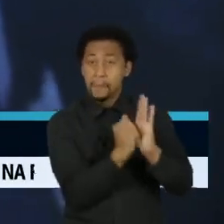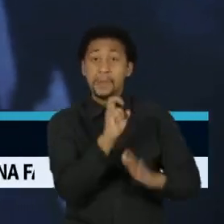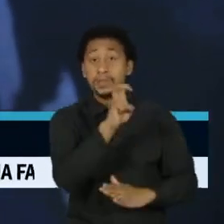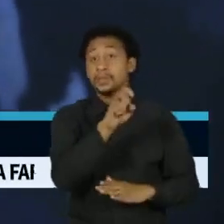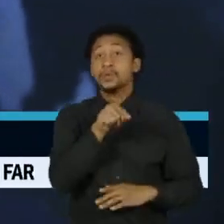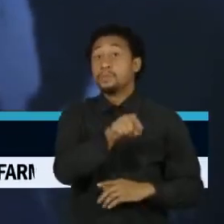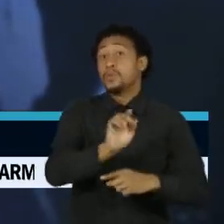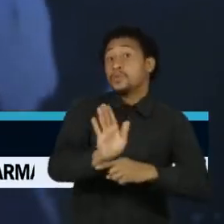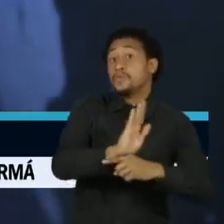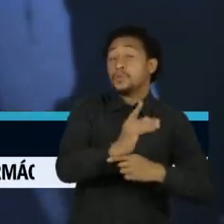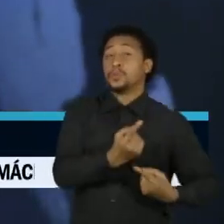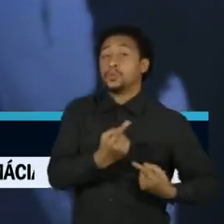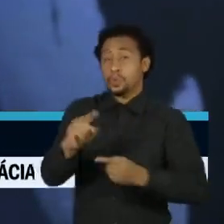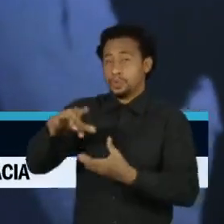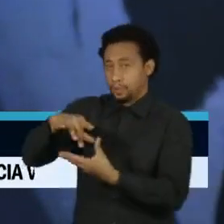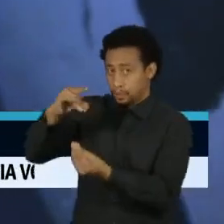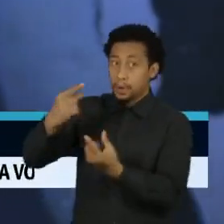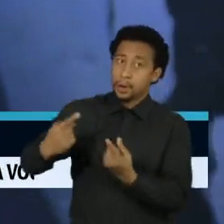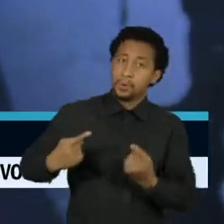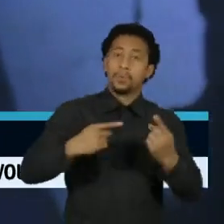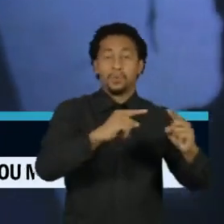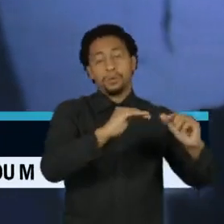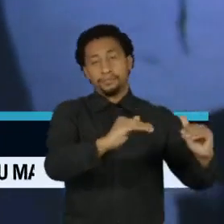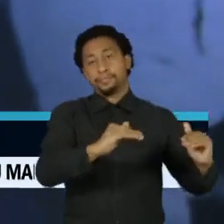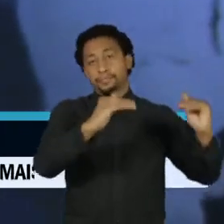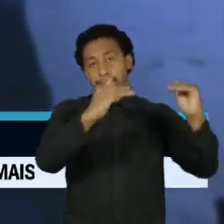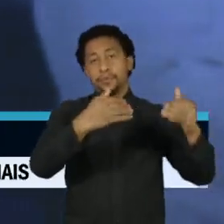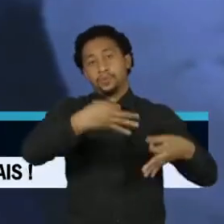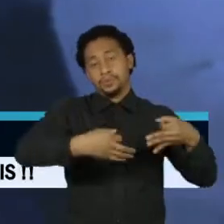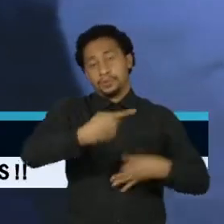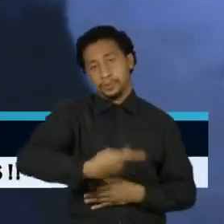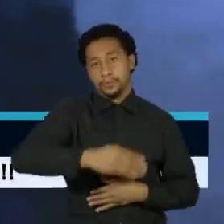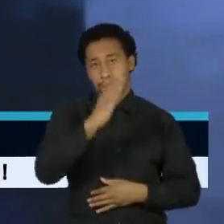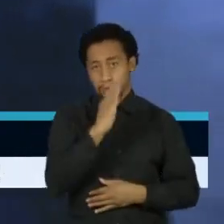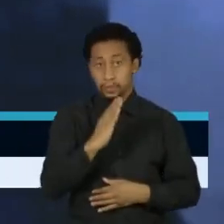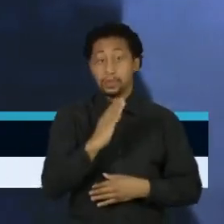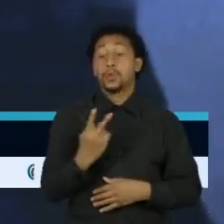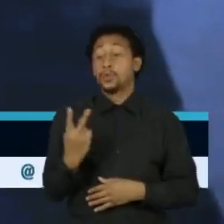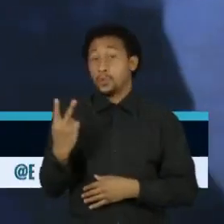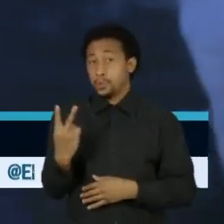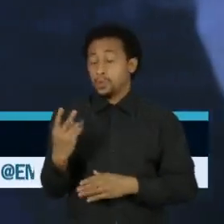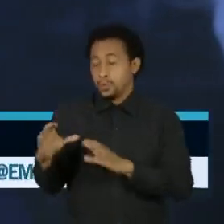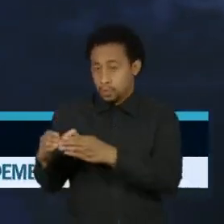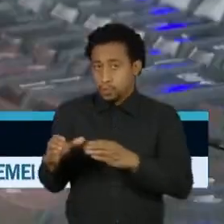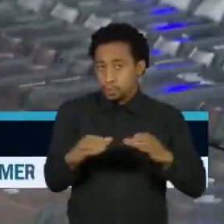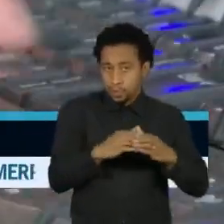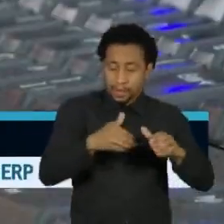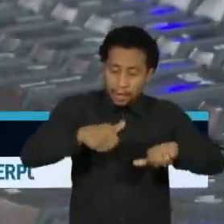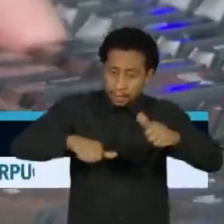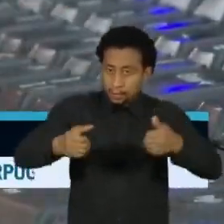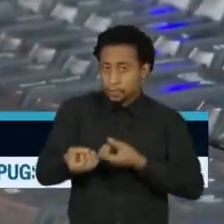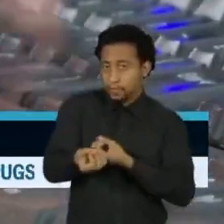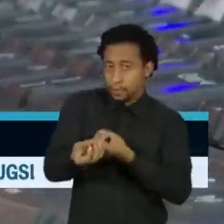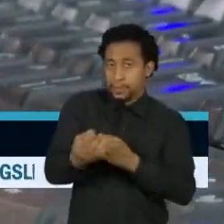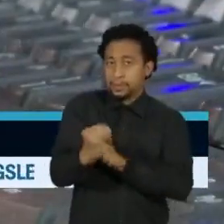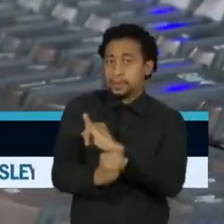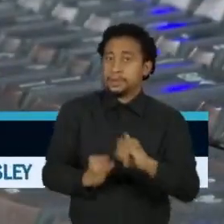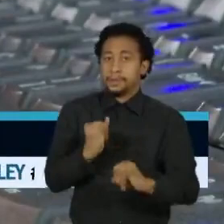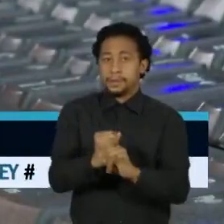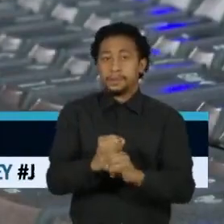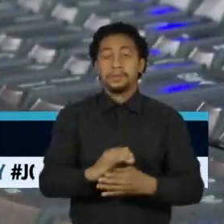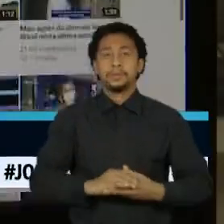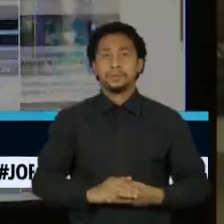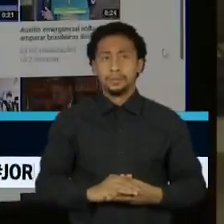e à Suprema Corte Brasileira. O levantamento foi feito por dois grupos de análises de dados da internet. É uma